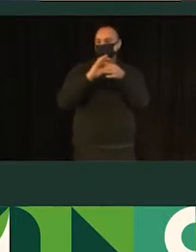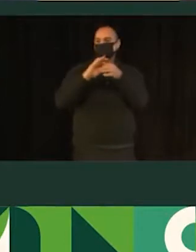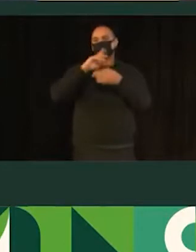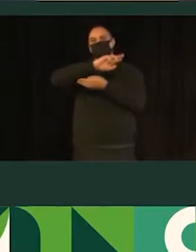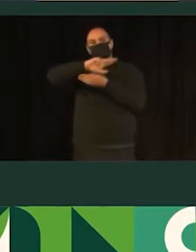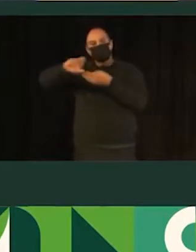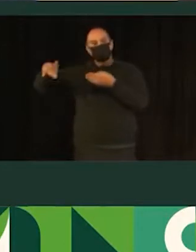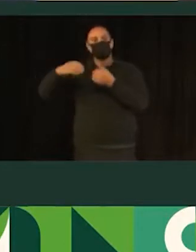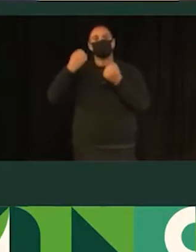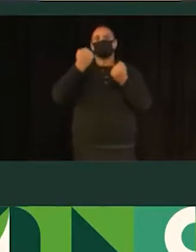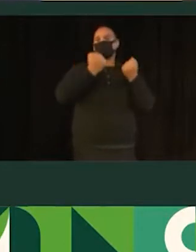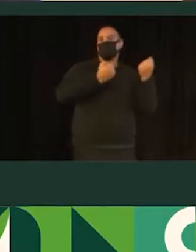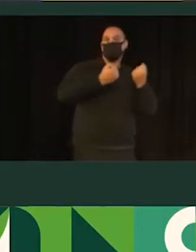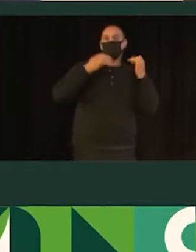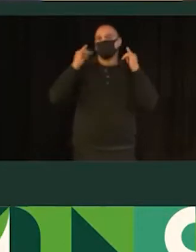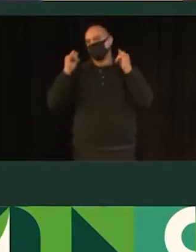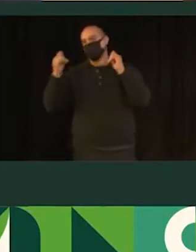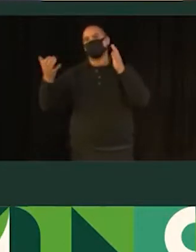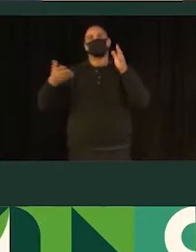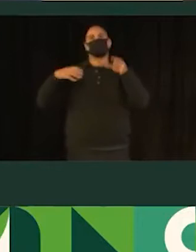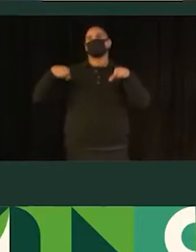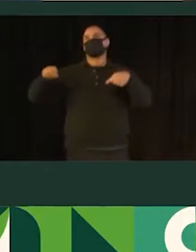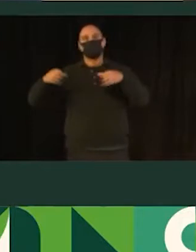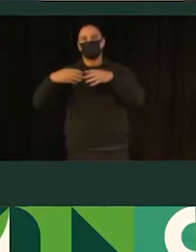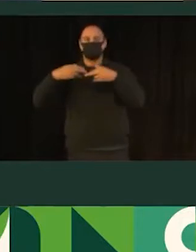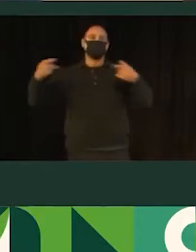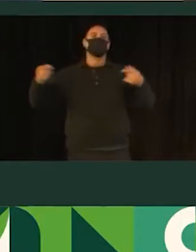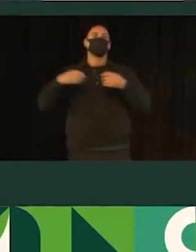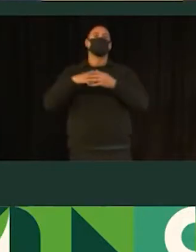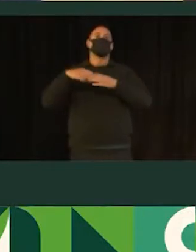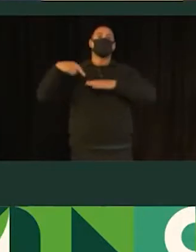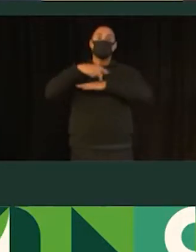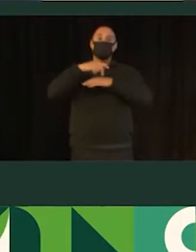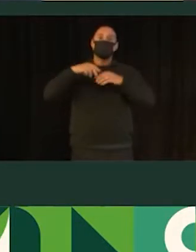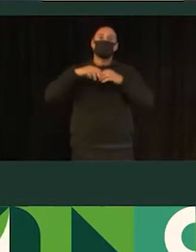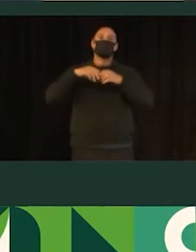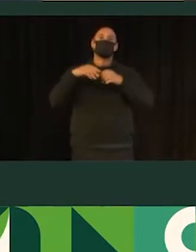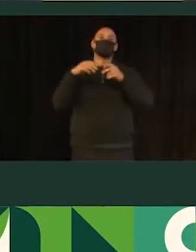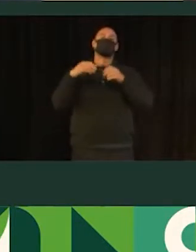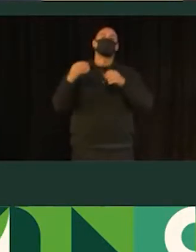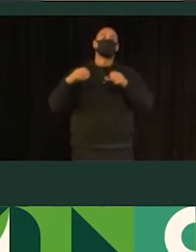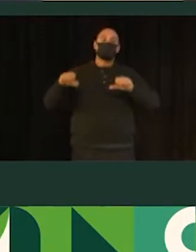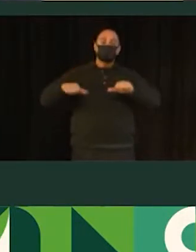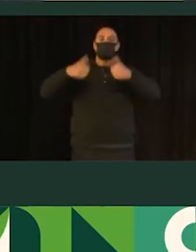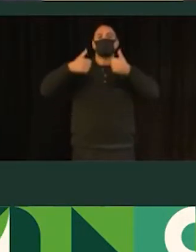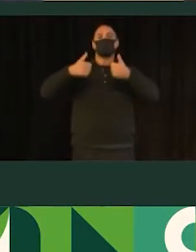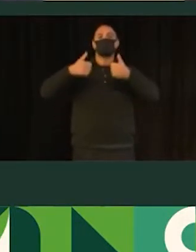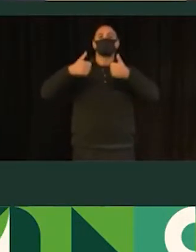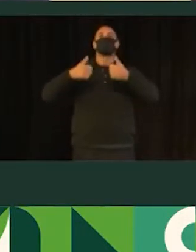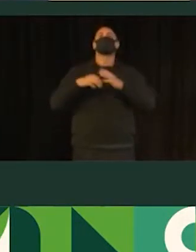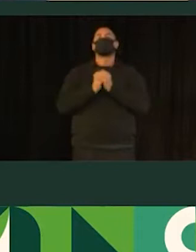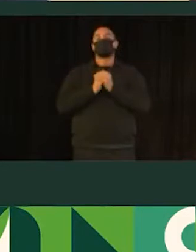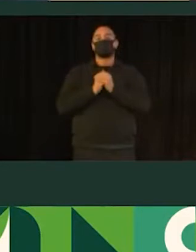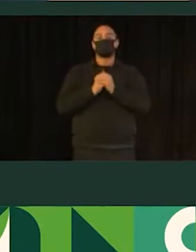acessibilidade e a mobilidade das pessoas e cargas no ambiente municipal. Então, esse plano, ele foi desenvolvido